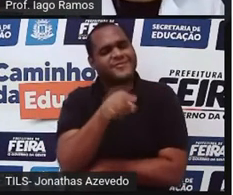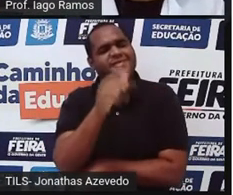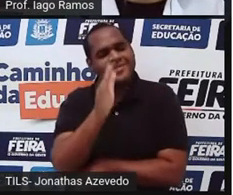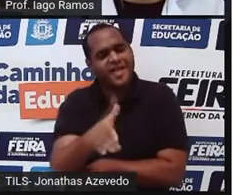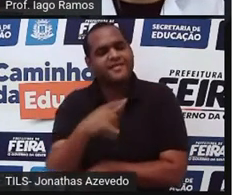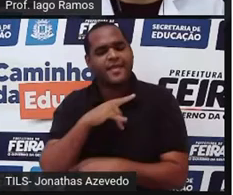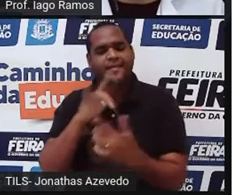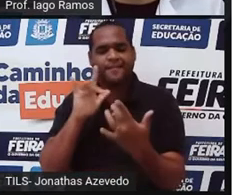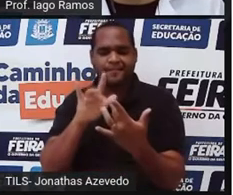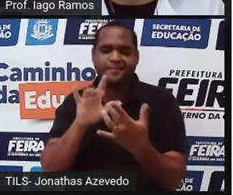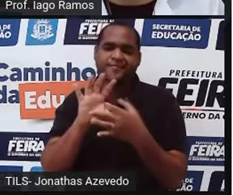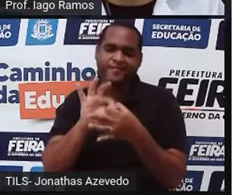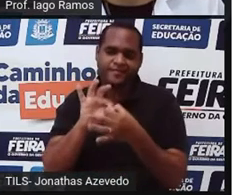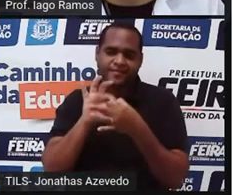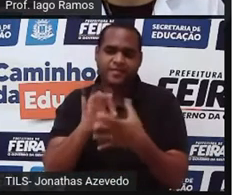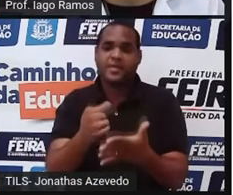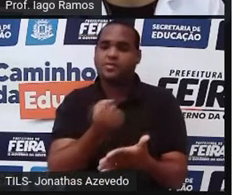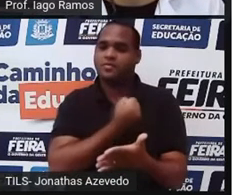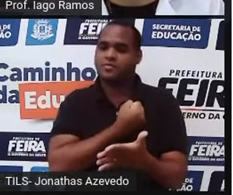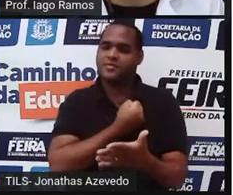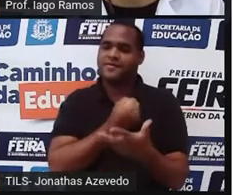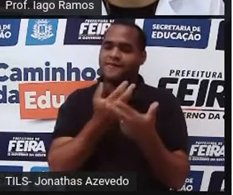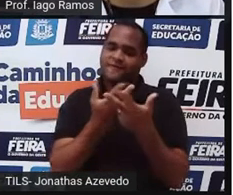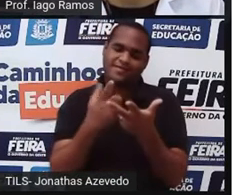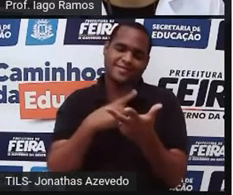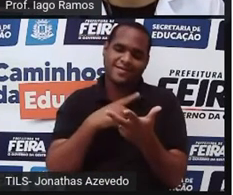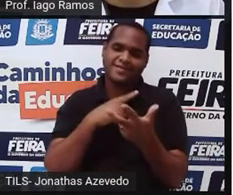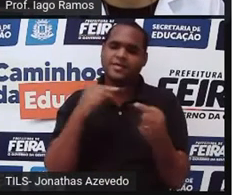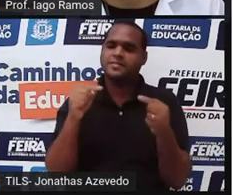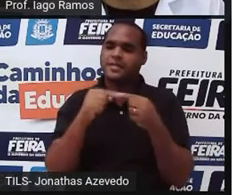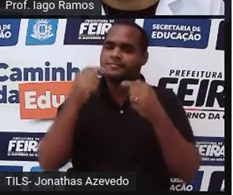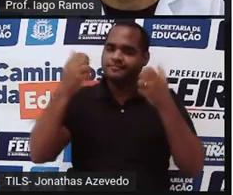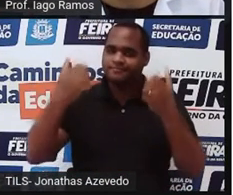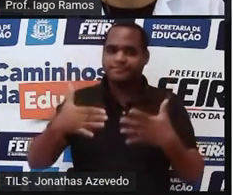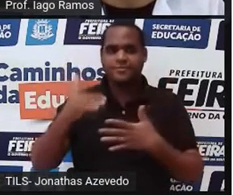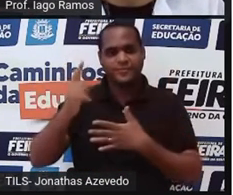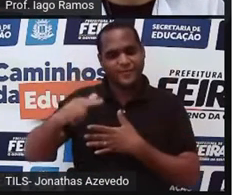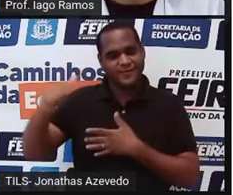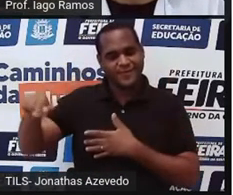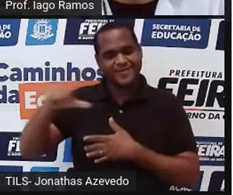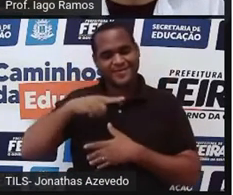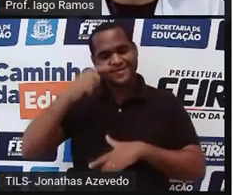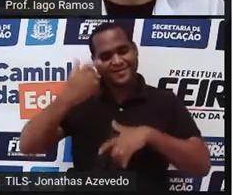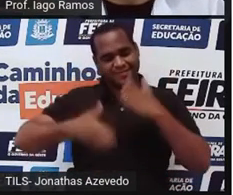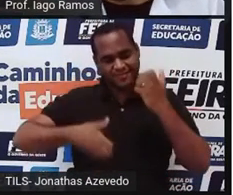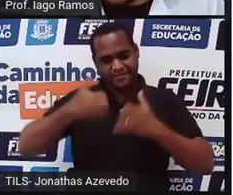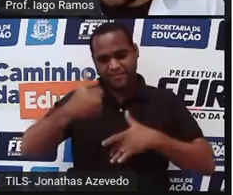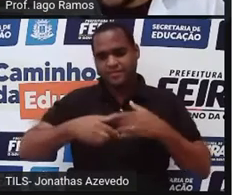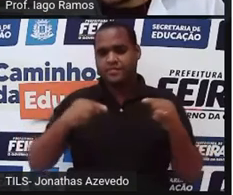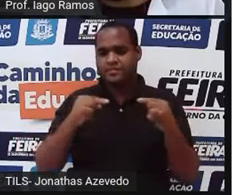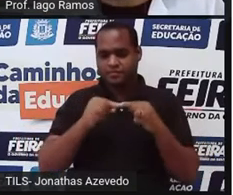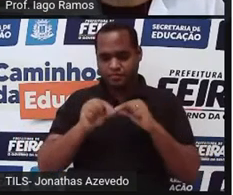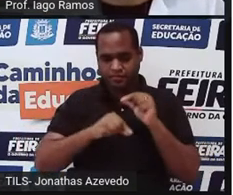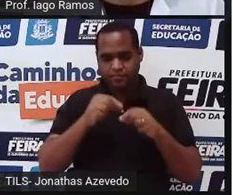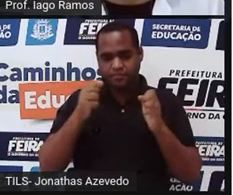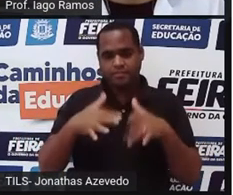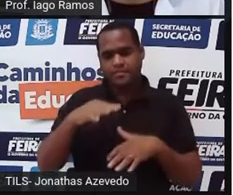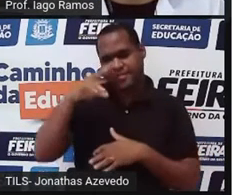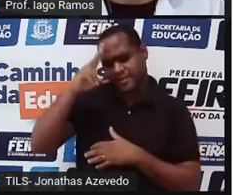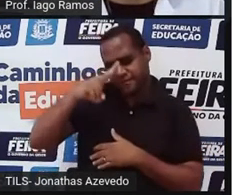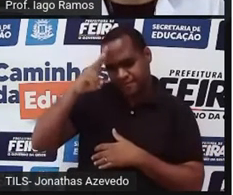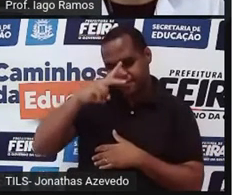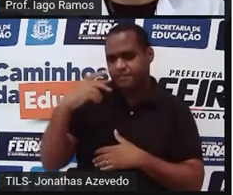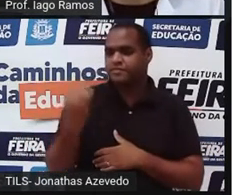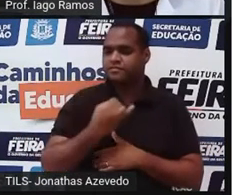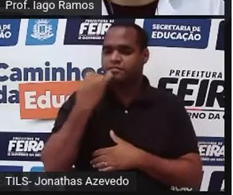teve contato com esses tipos de número. Então, acaba sendo uma revisão, tá? É relembrar coisas que